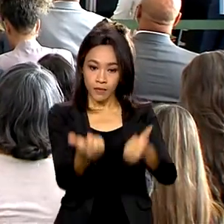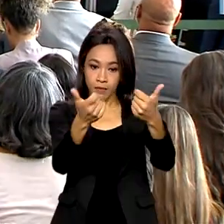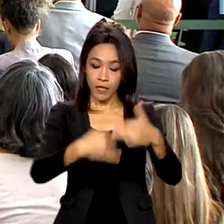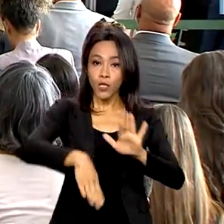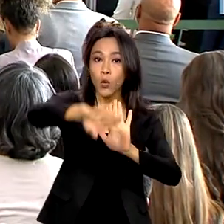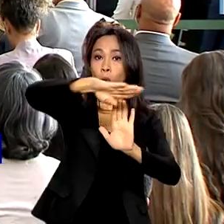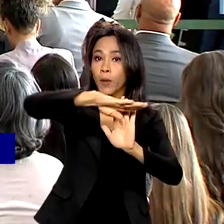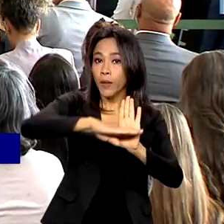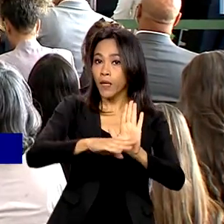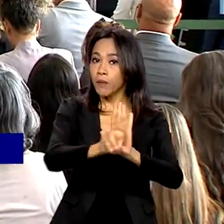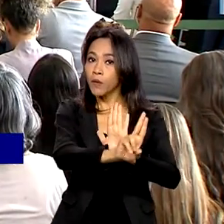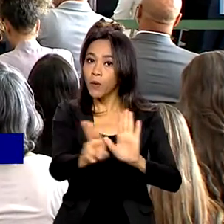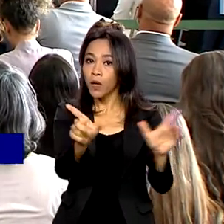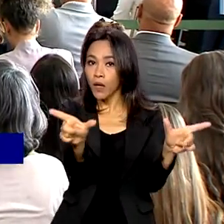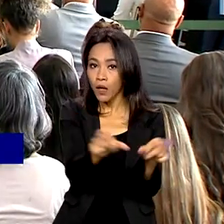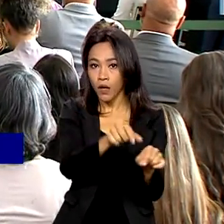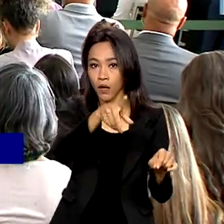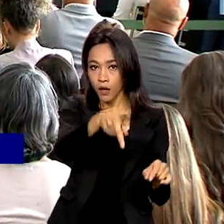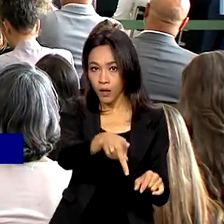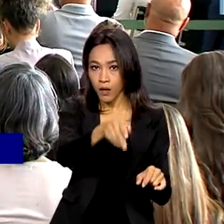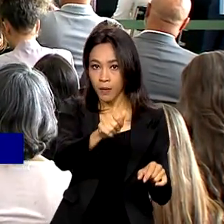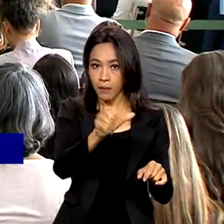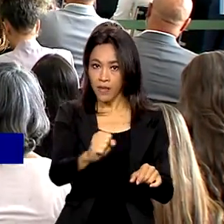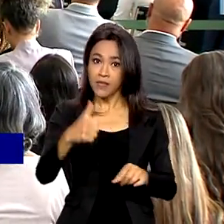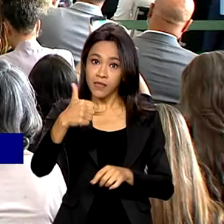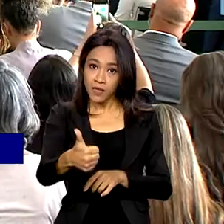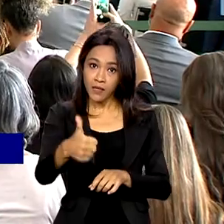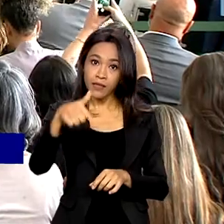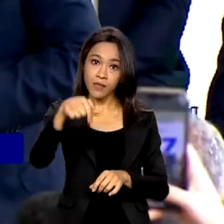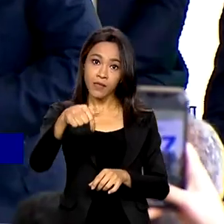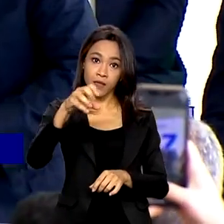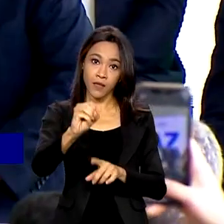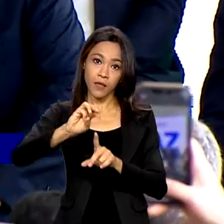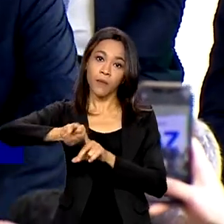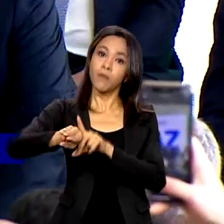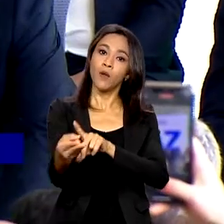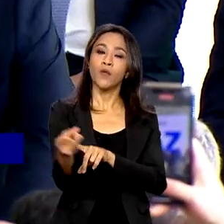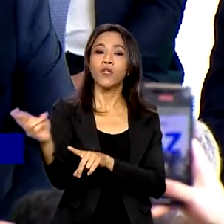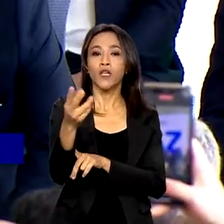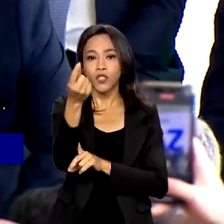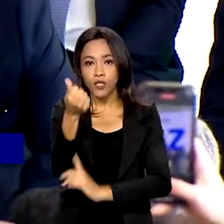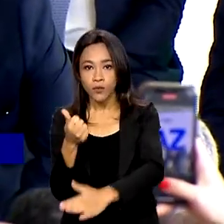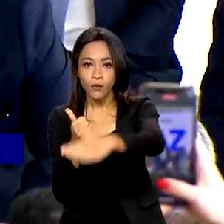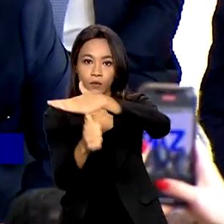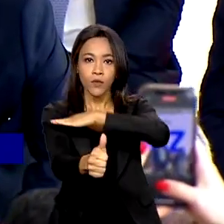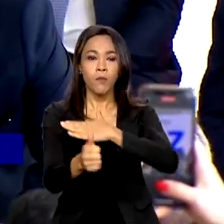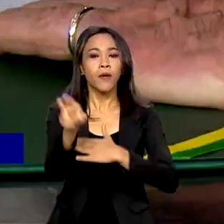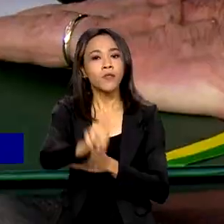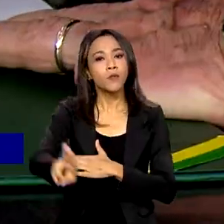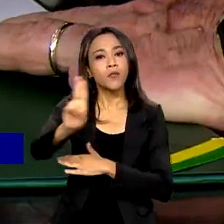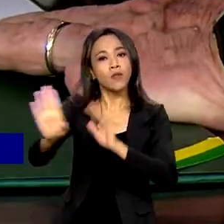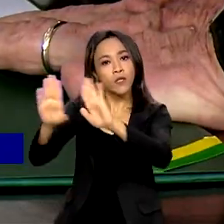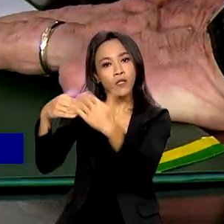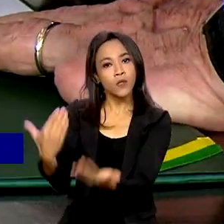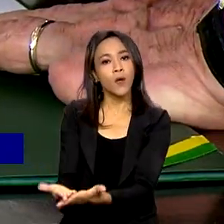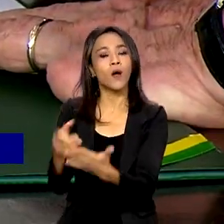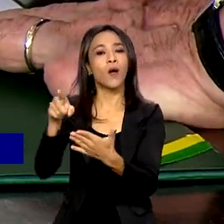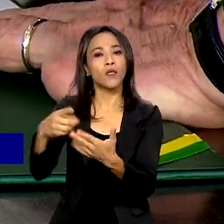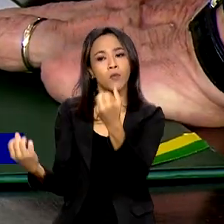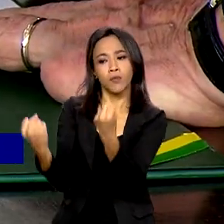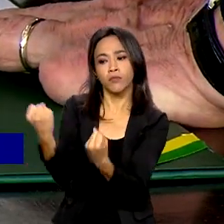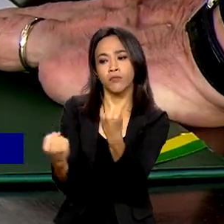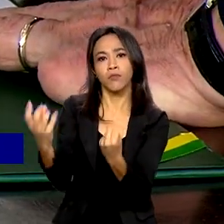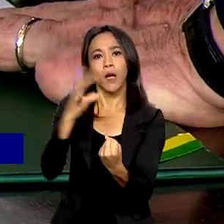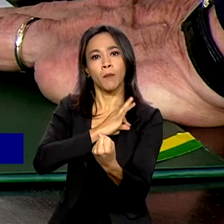Segurança destina 170 milhões de reais para medidas de prevenção nas escolas, como patrulhas e rondas das